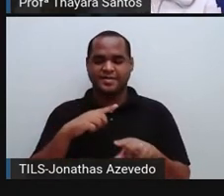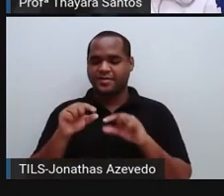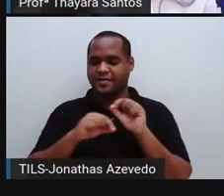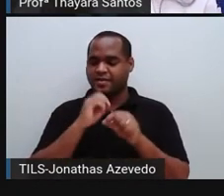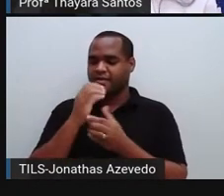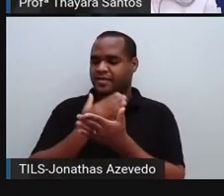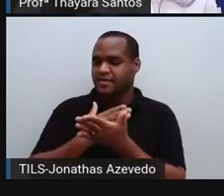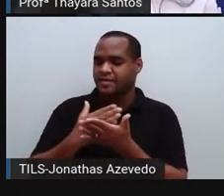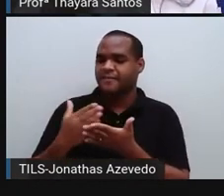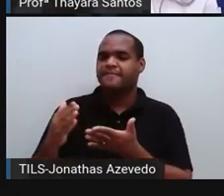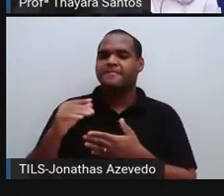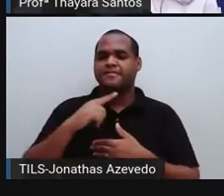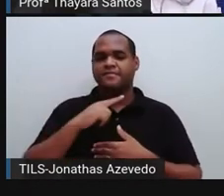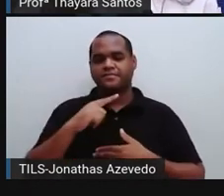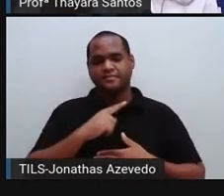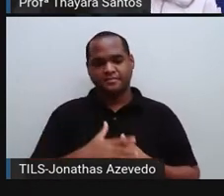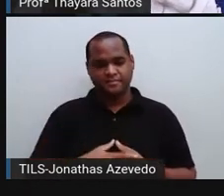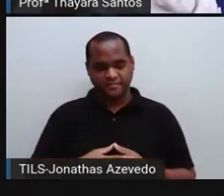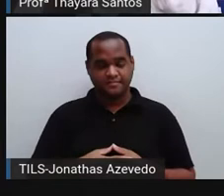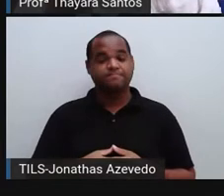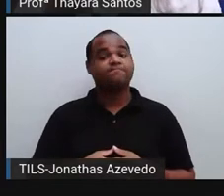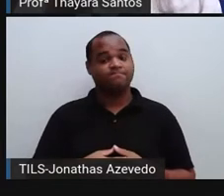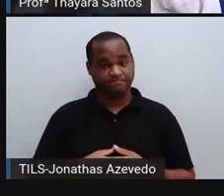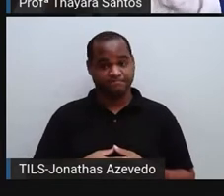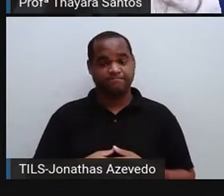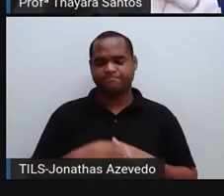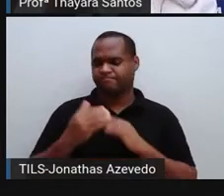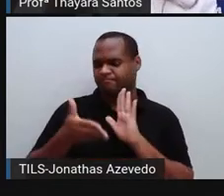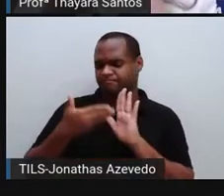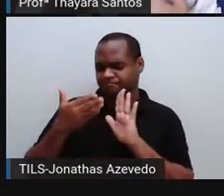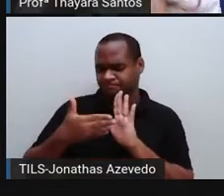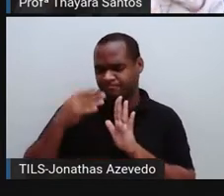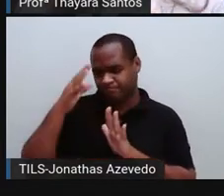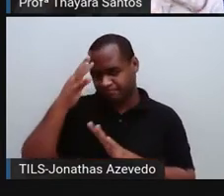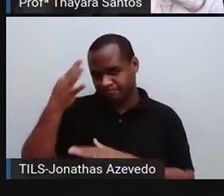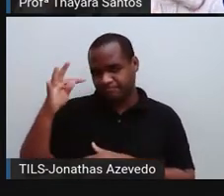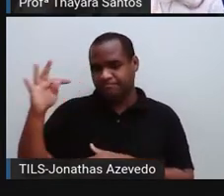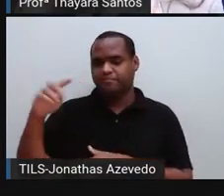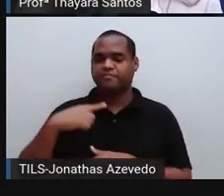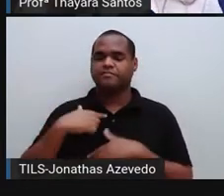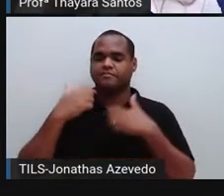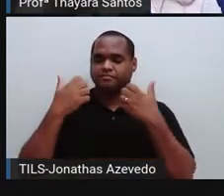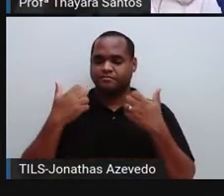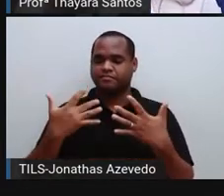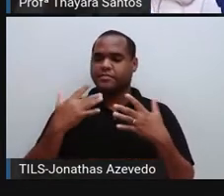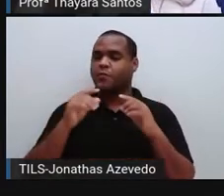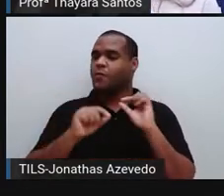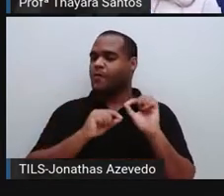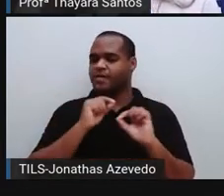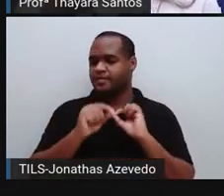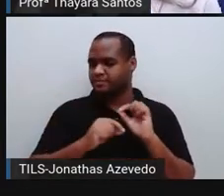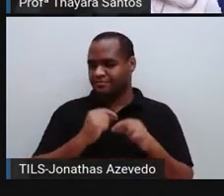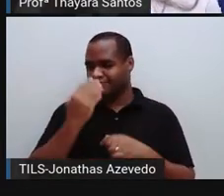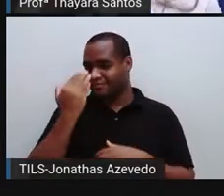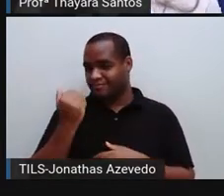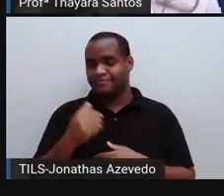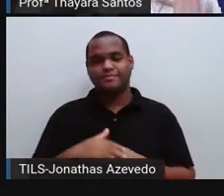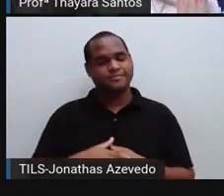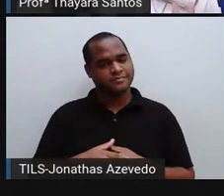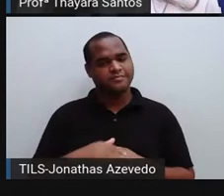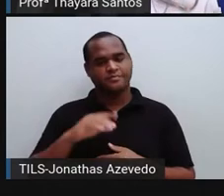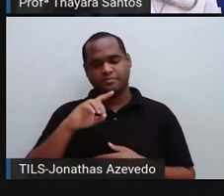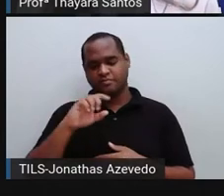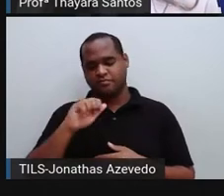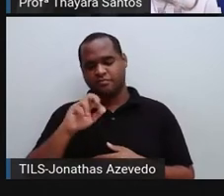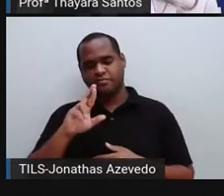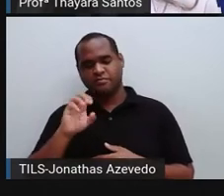Origem das Espécies. E o que é que diz essa teoria, o darwinismo que foi formulado por Darwin? Então, Darwin, ele